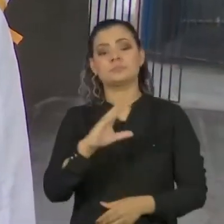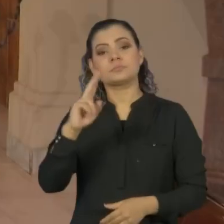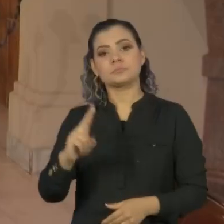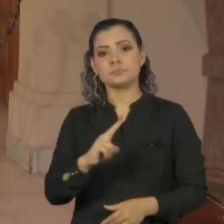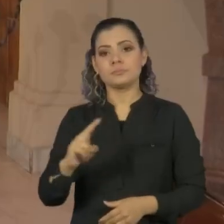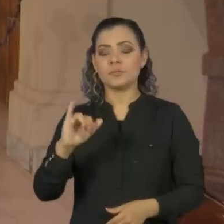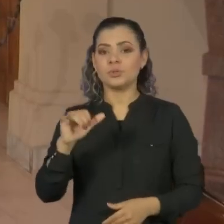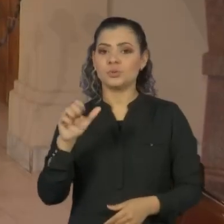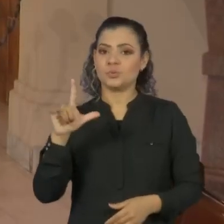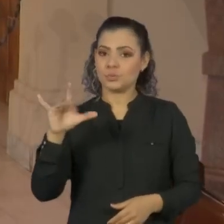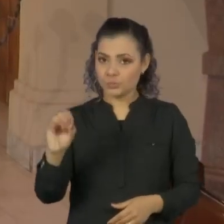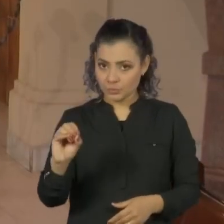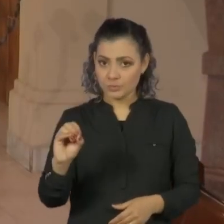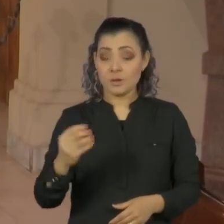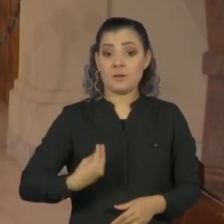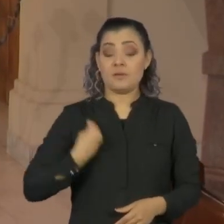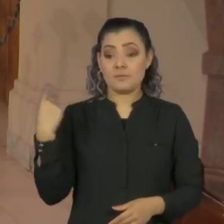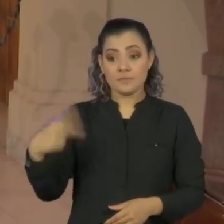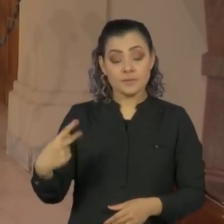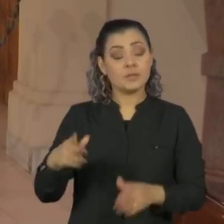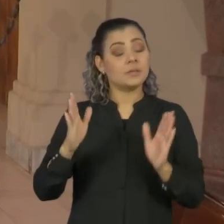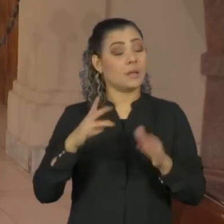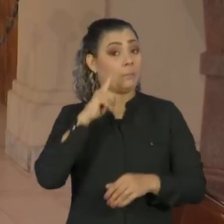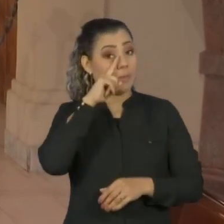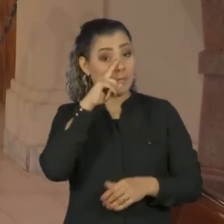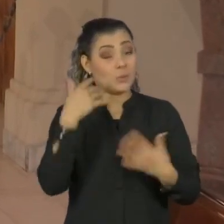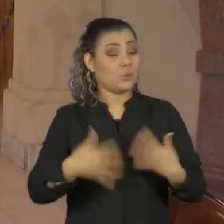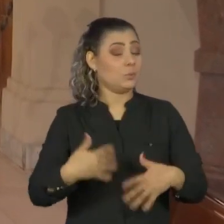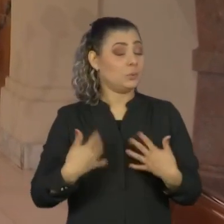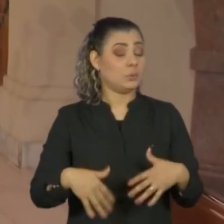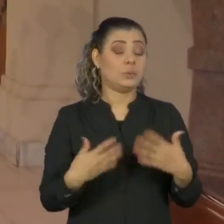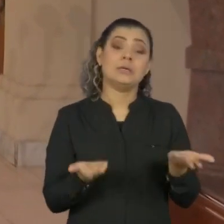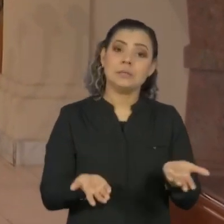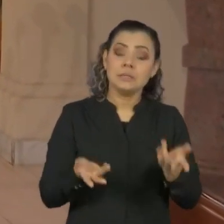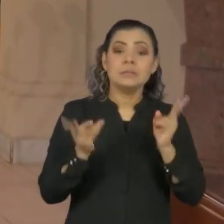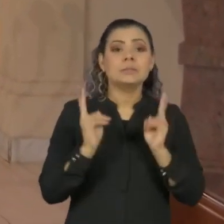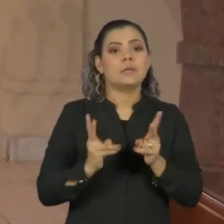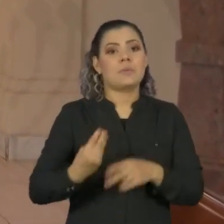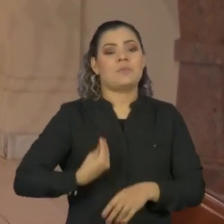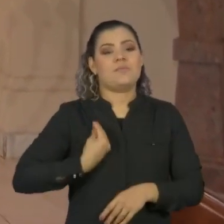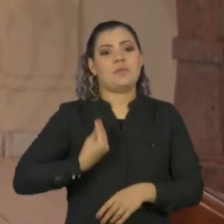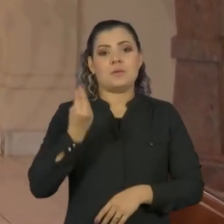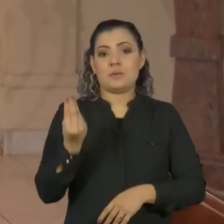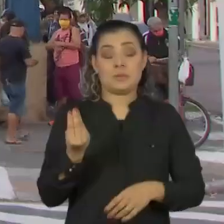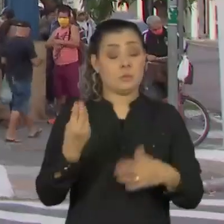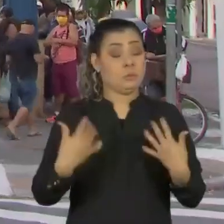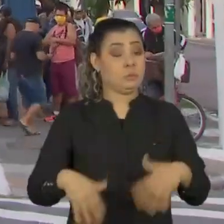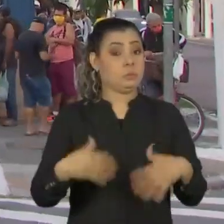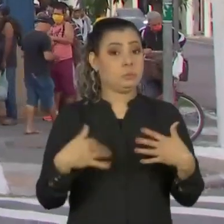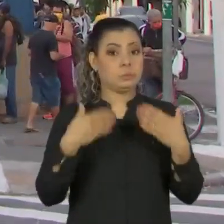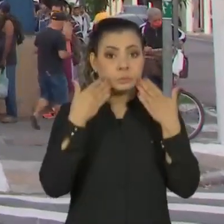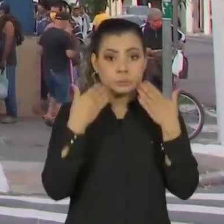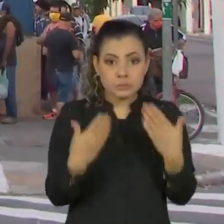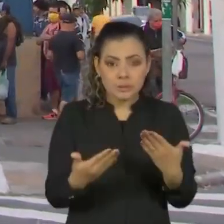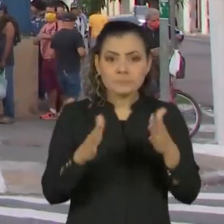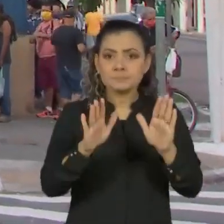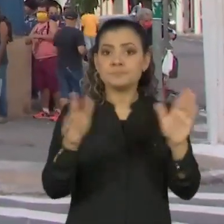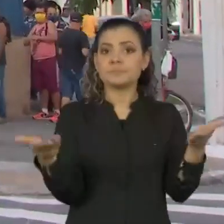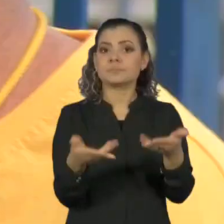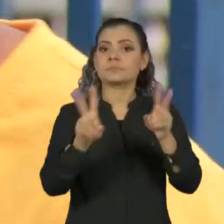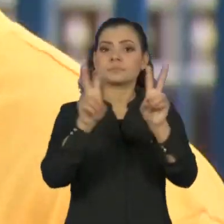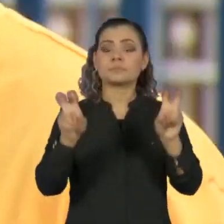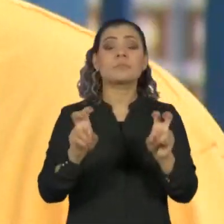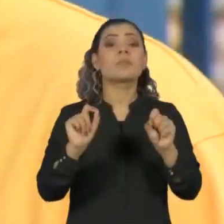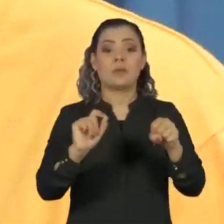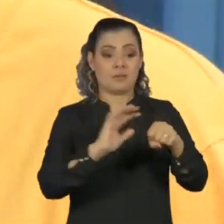Lancelotti. A vida dele já é arriscada sempre. Já é uma vida extremamente exposta. Agora se fala de um